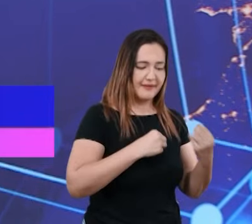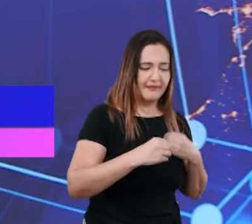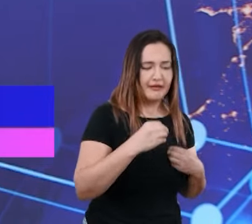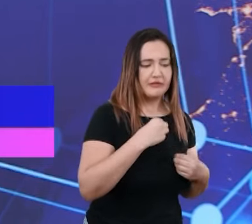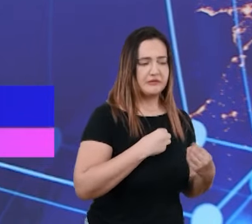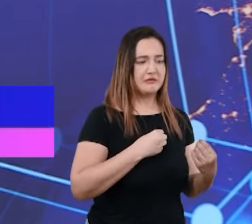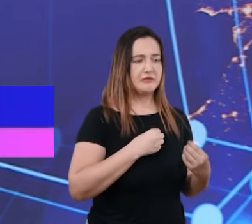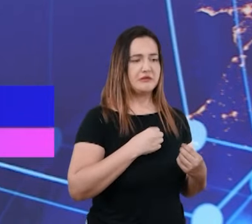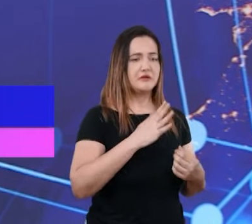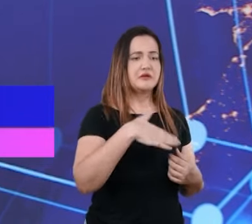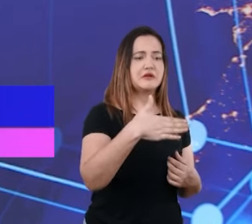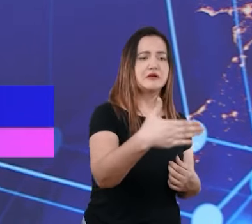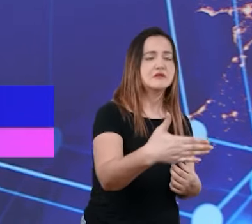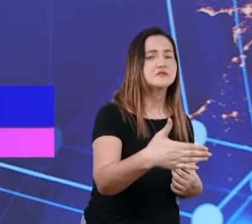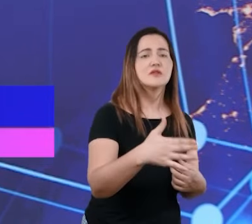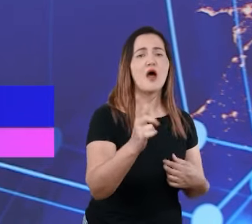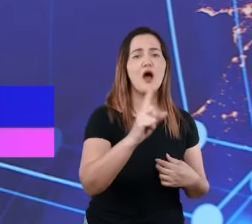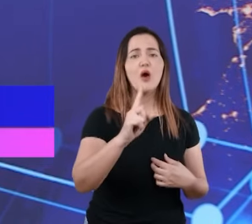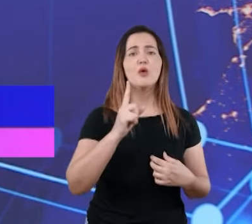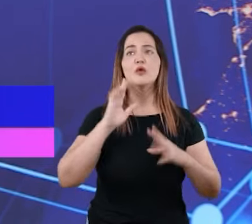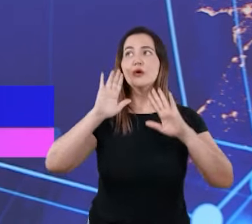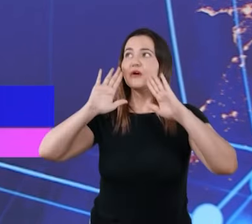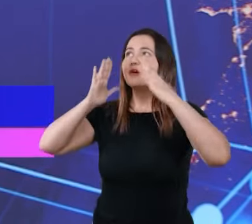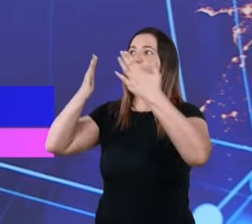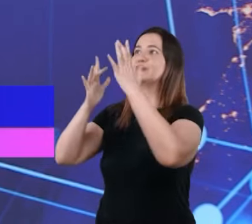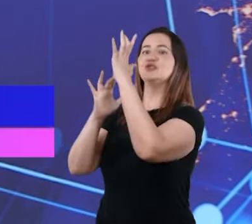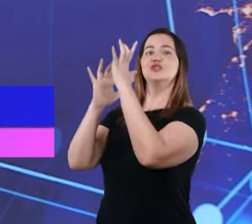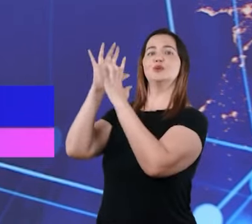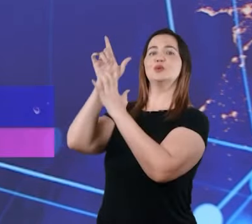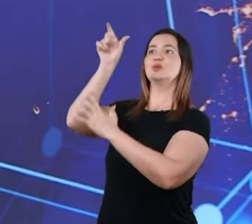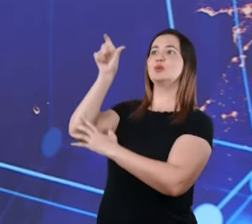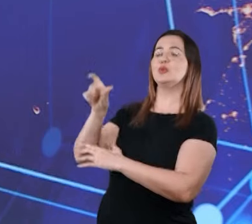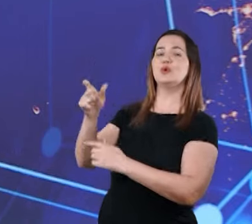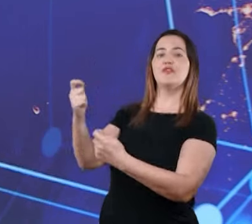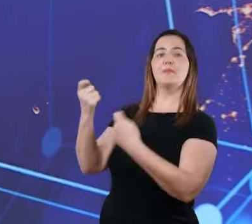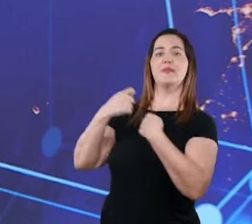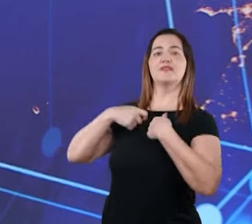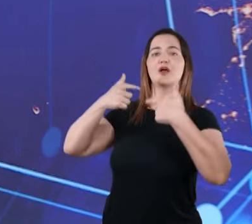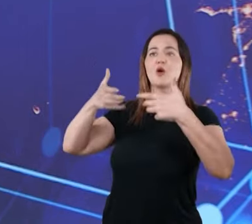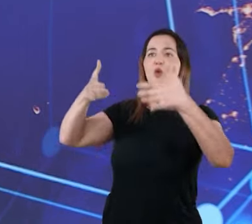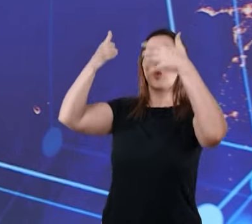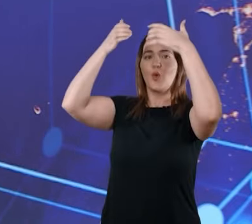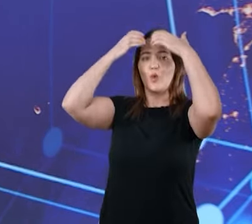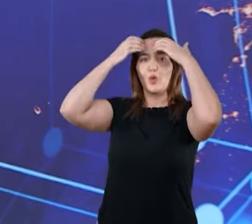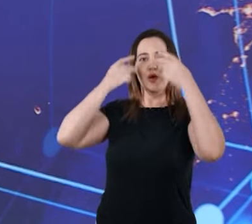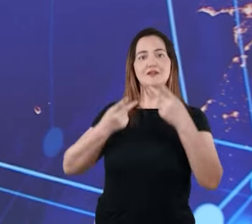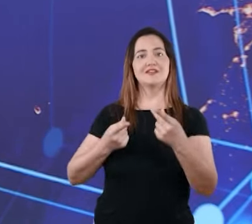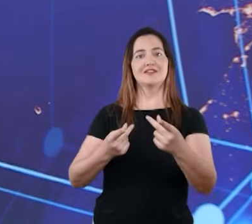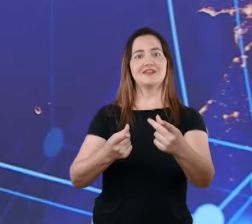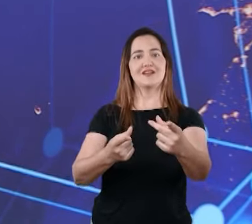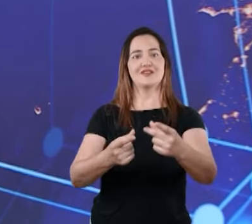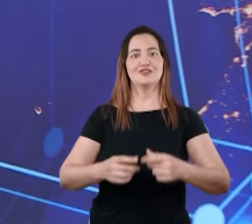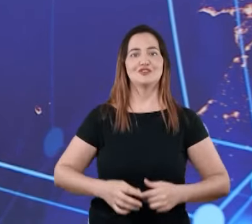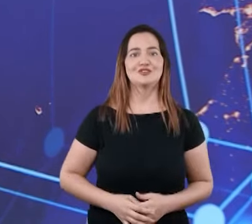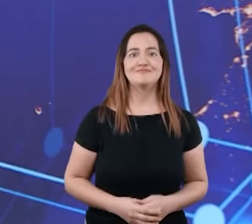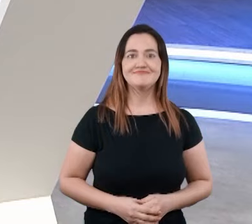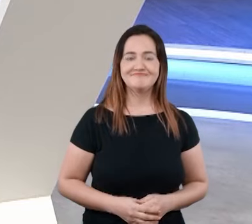que você receba, muito em breve, das mãos de Cristo Jesus, a coroa de eternidade.